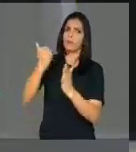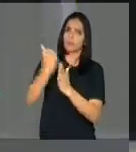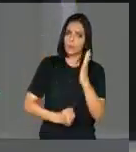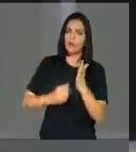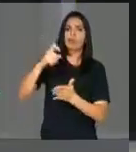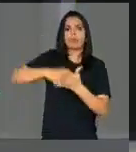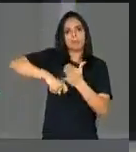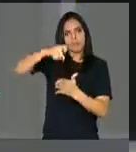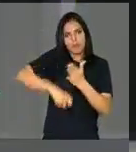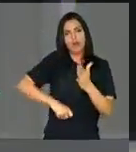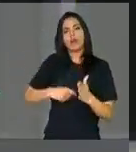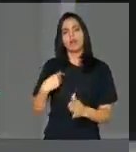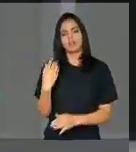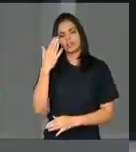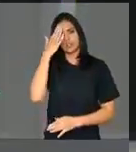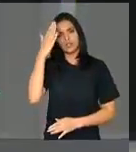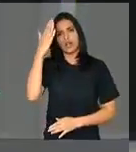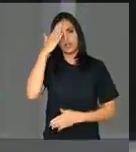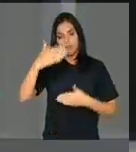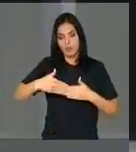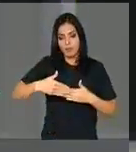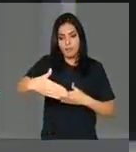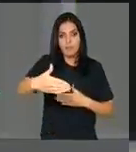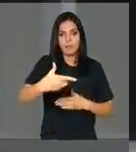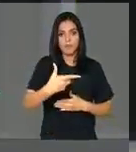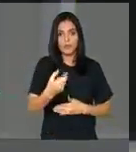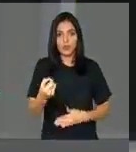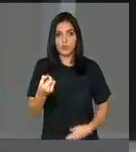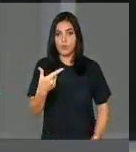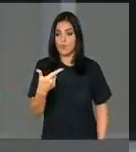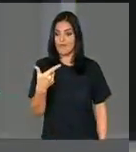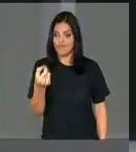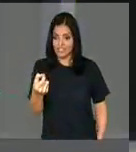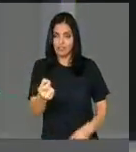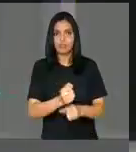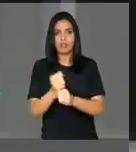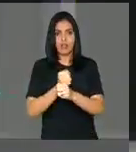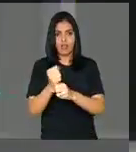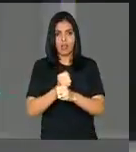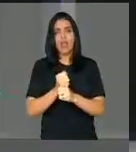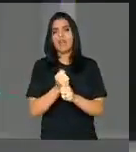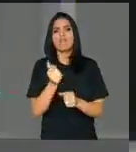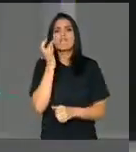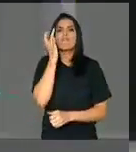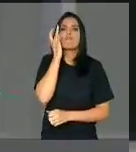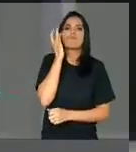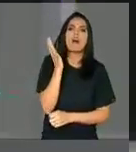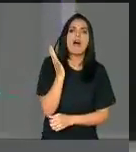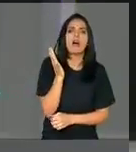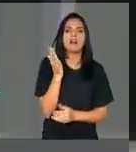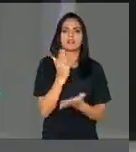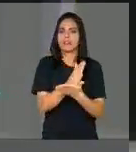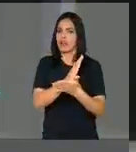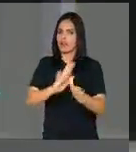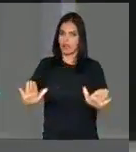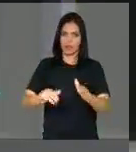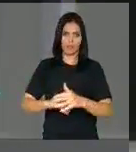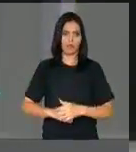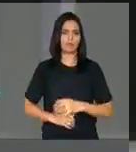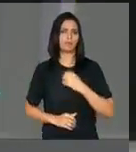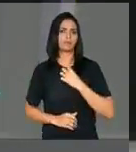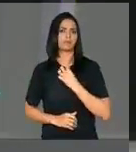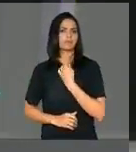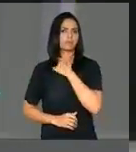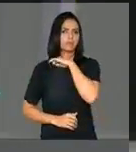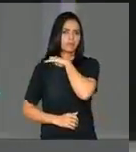reconheçamos, a partir de 2020, esse facilitário acabe, se é que não